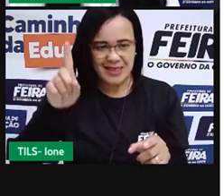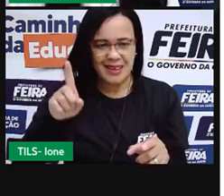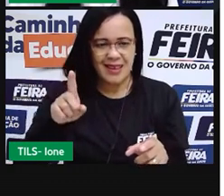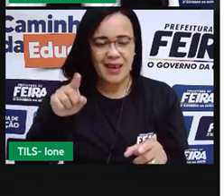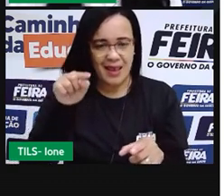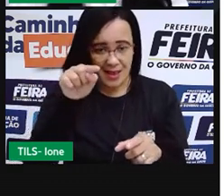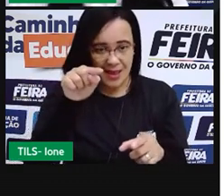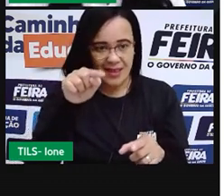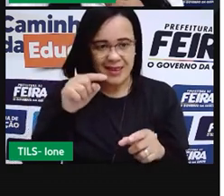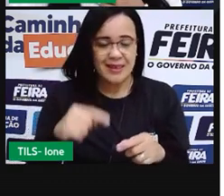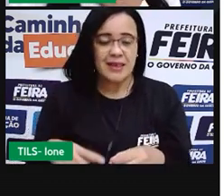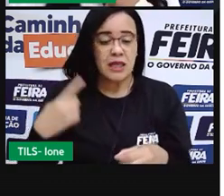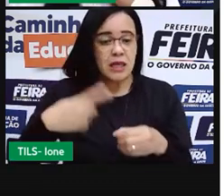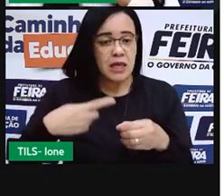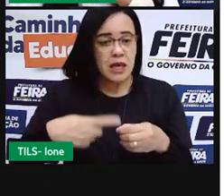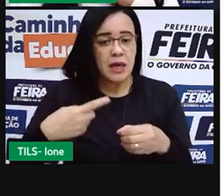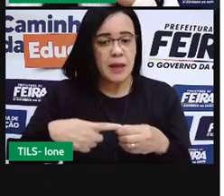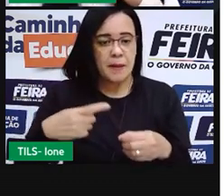ela